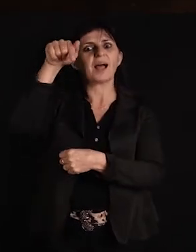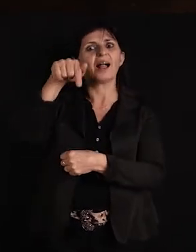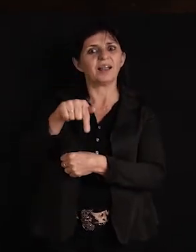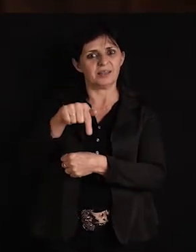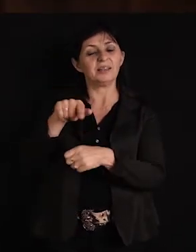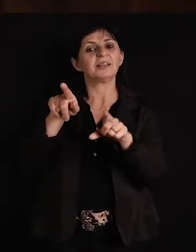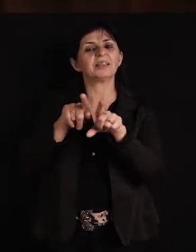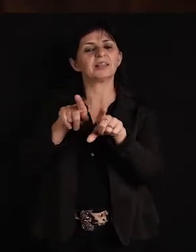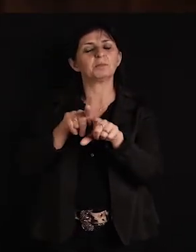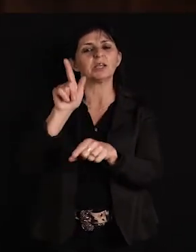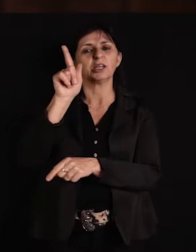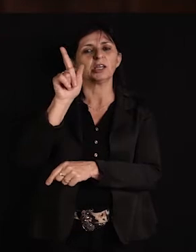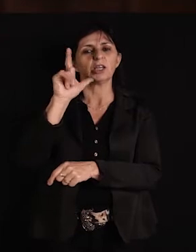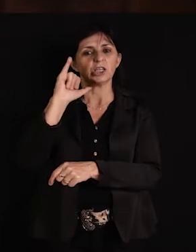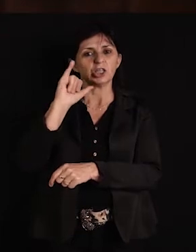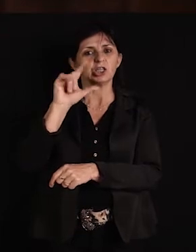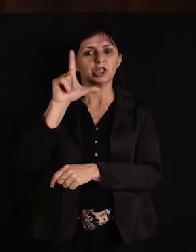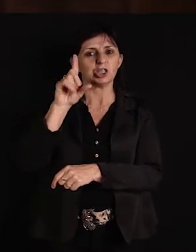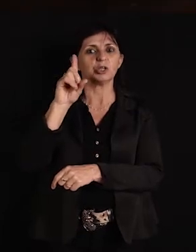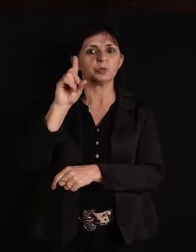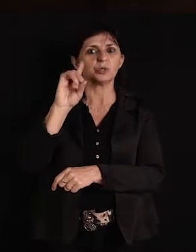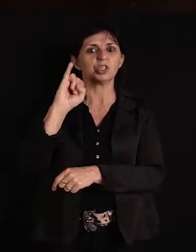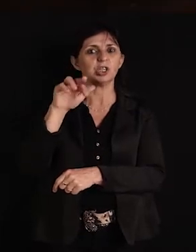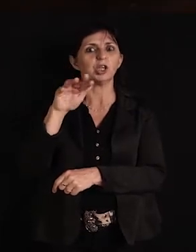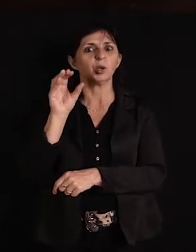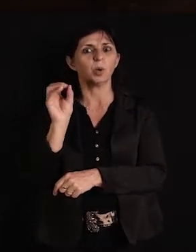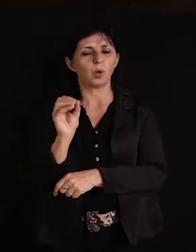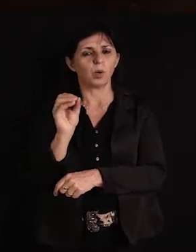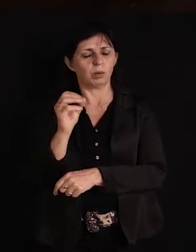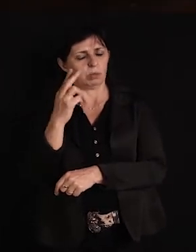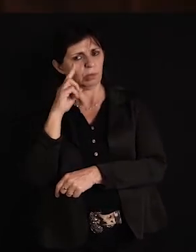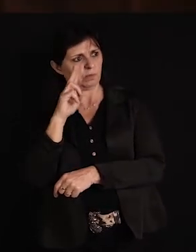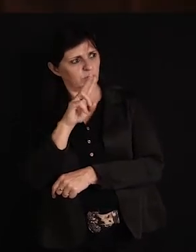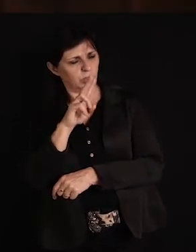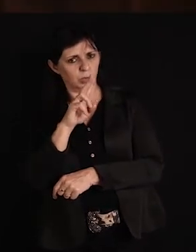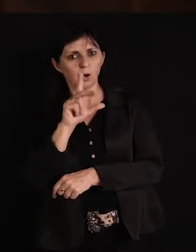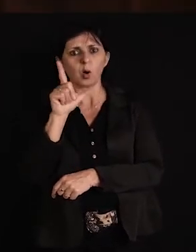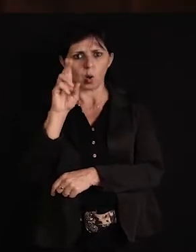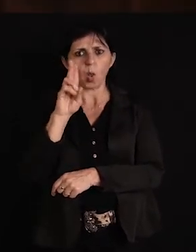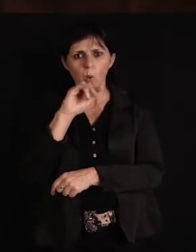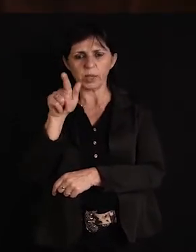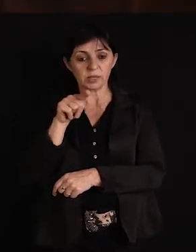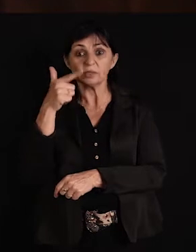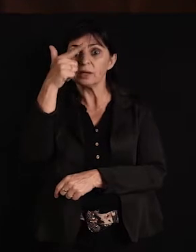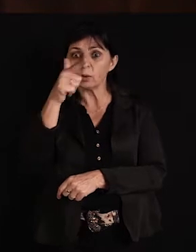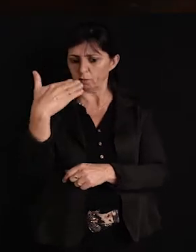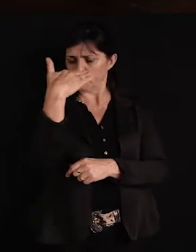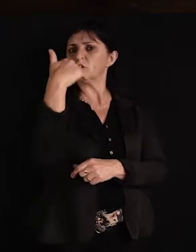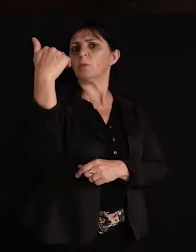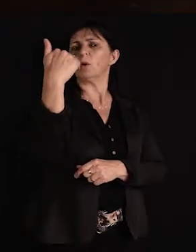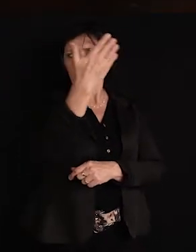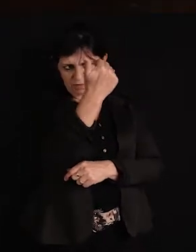Gildinho não estava. E o Luiz me chamou para tocar. Já me conhecia, então, daquela feita. Me chamou para tocar, me apresentei e o Gildo ficou olhando.